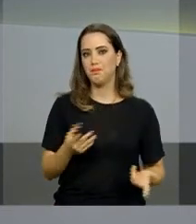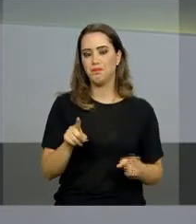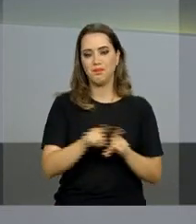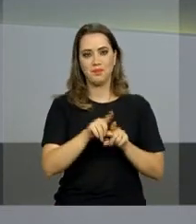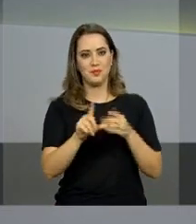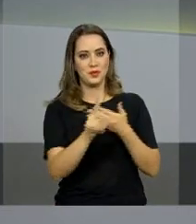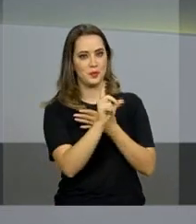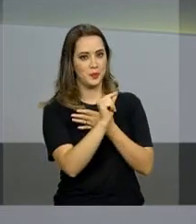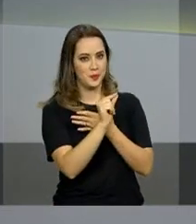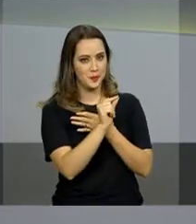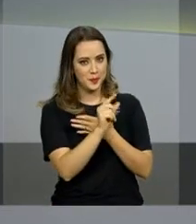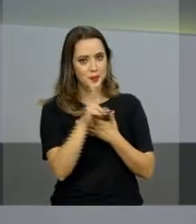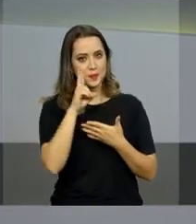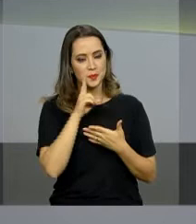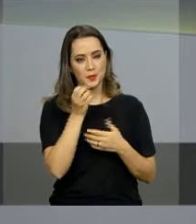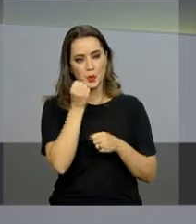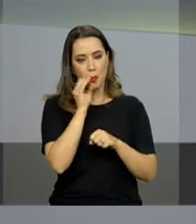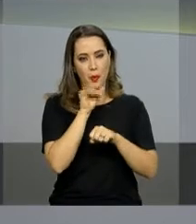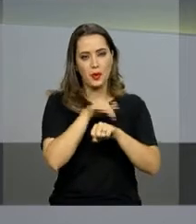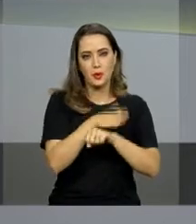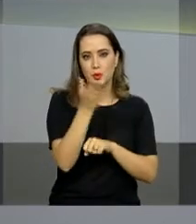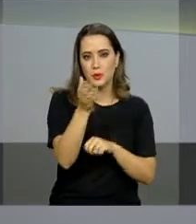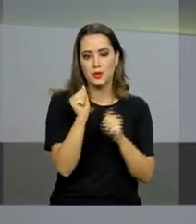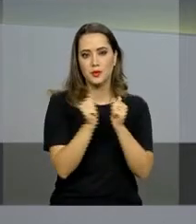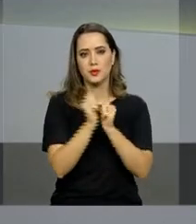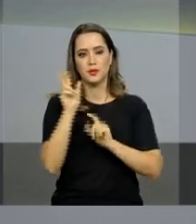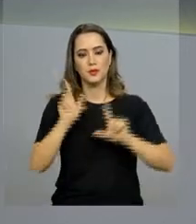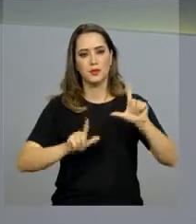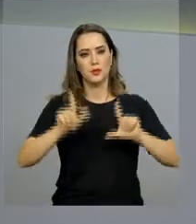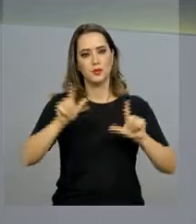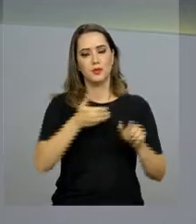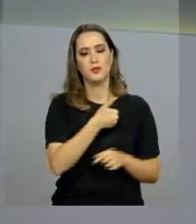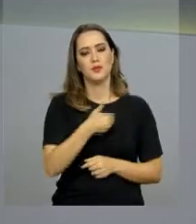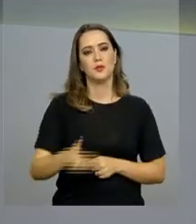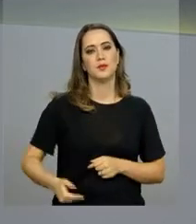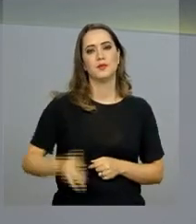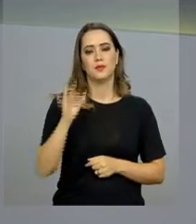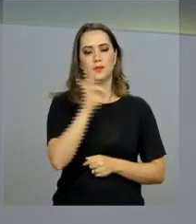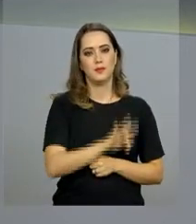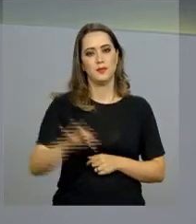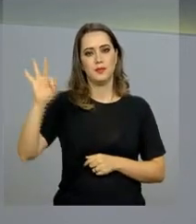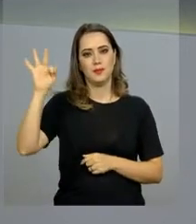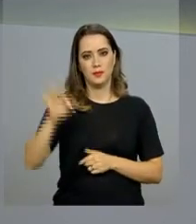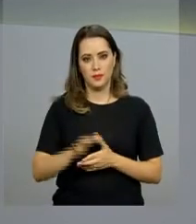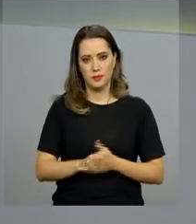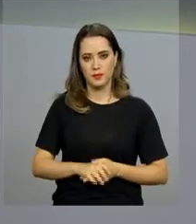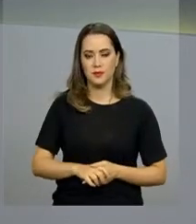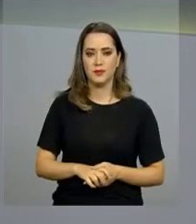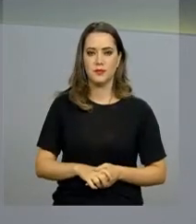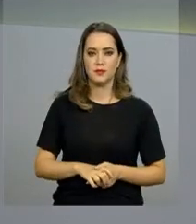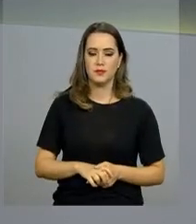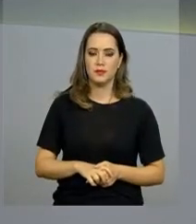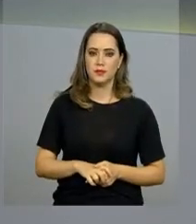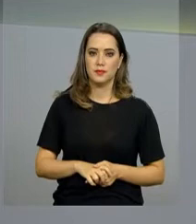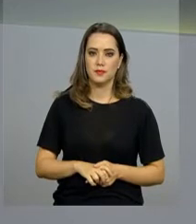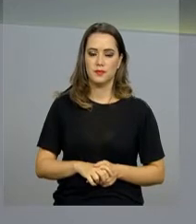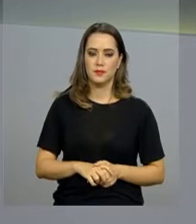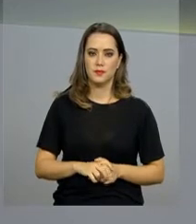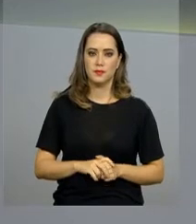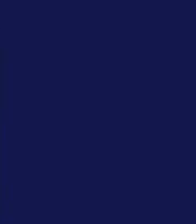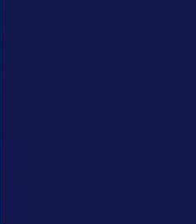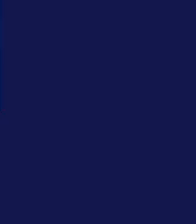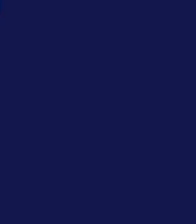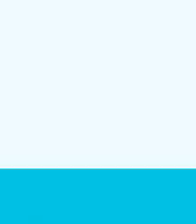também o nosso perfil no Twitter. Uma boa noite para você e até amanhã. Continue com a gente aqui na NBR, a TV do Governo Federal.